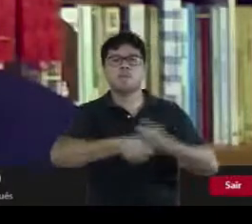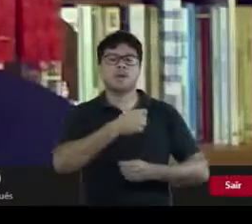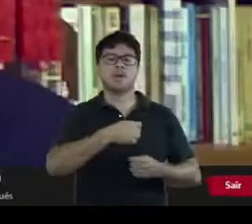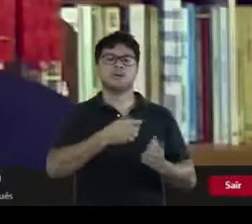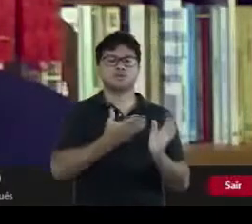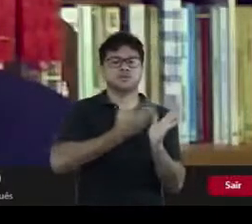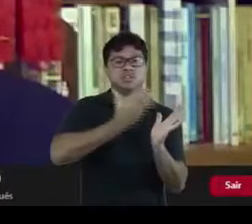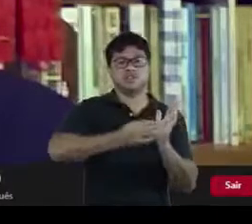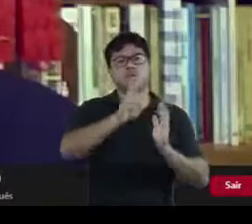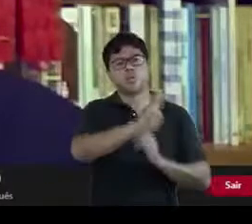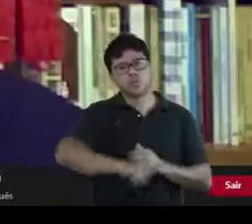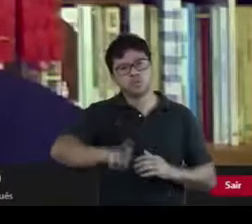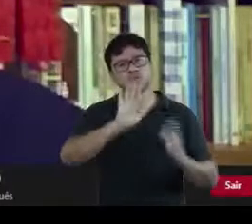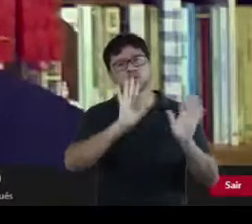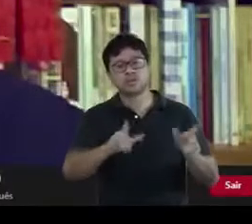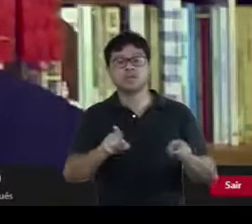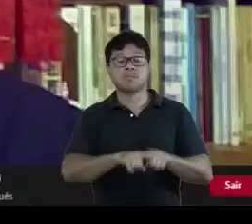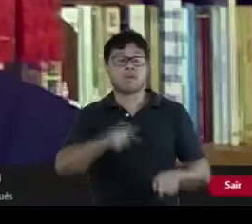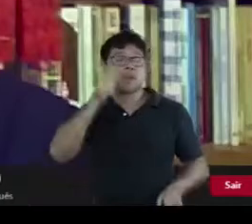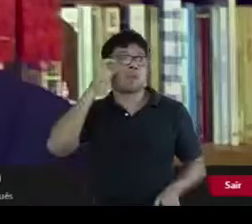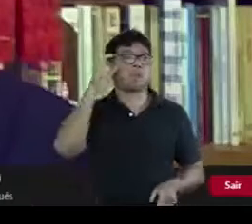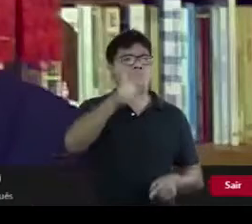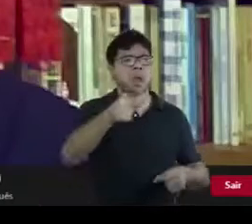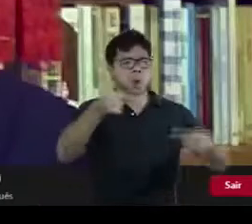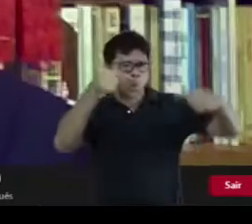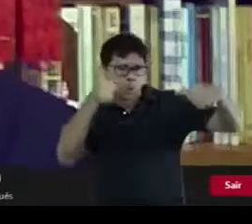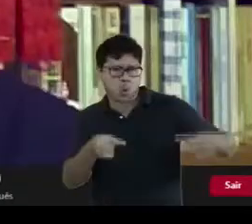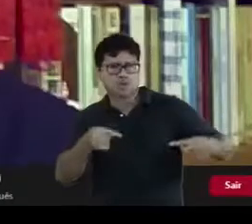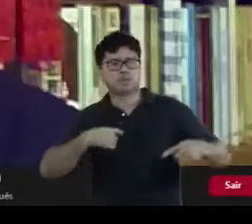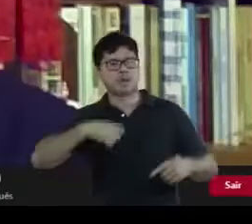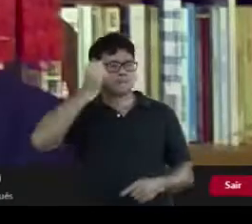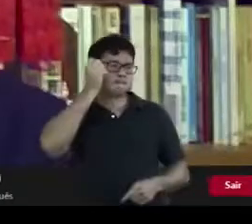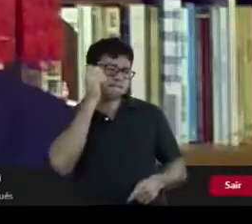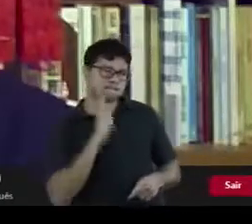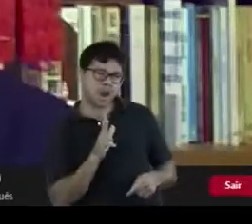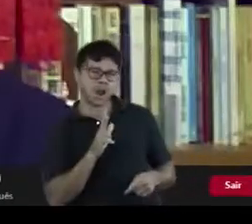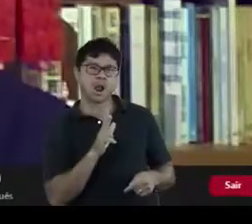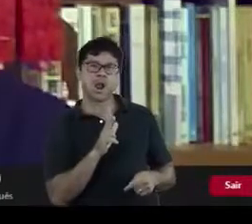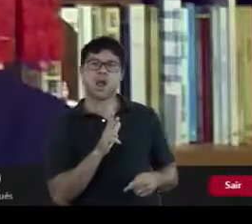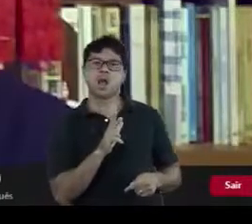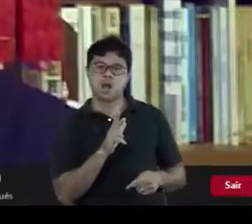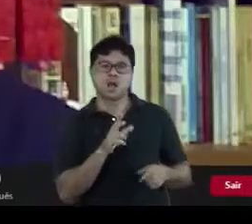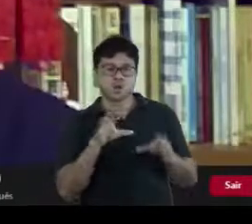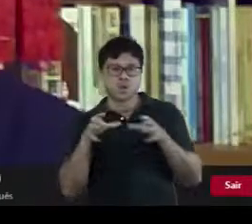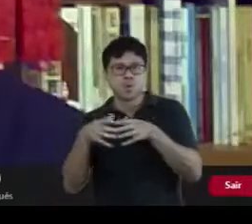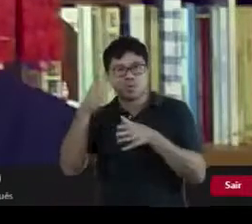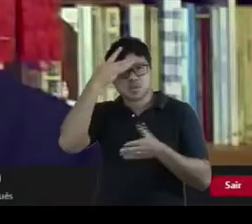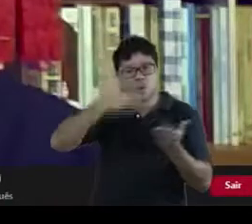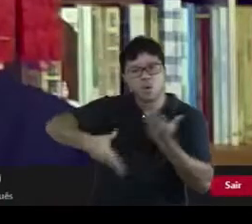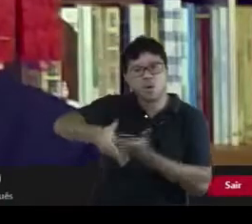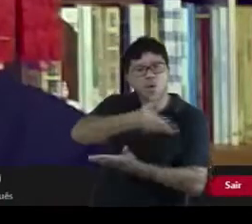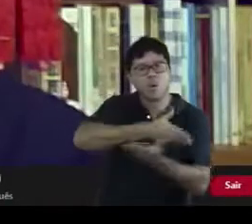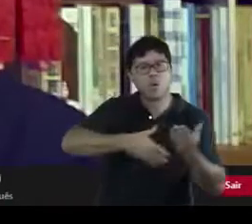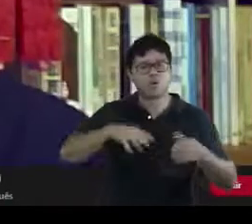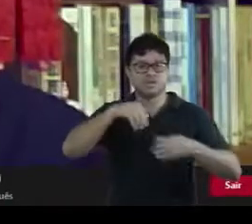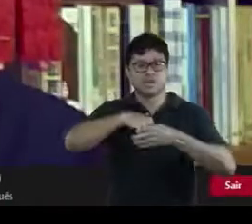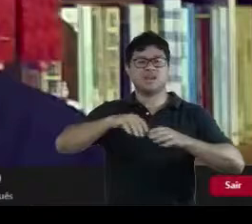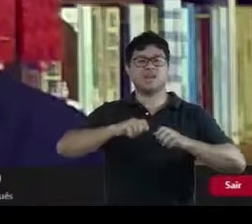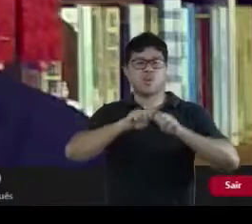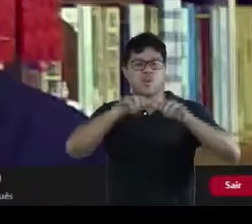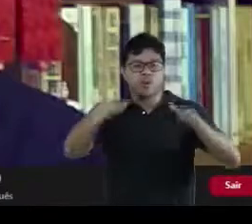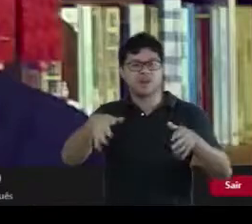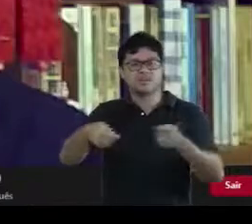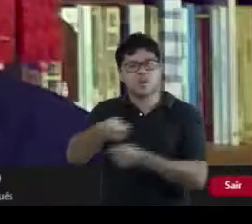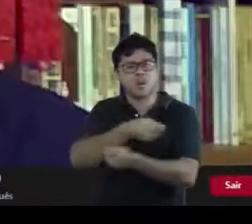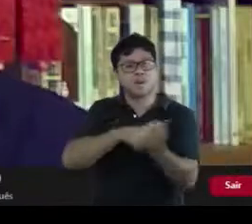usados, ponderar sobre a ganância, a competição e a esperteza daqueles indivíduos envolvidos no circuito comercial dos